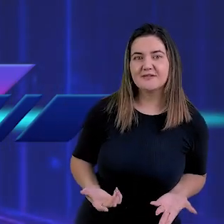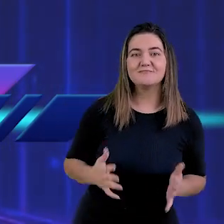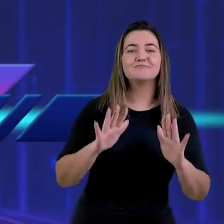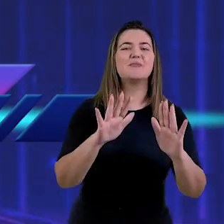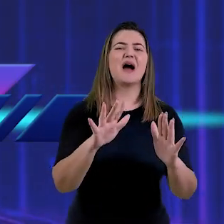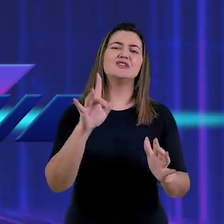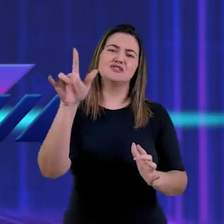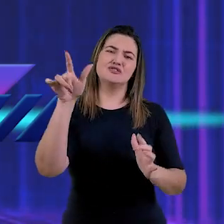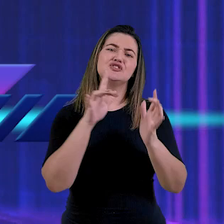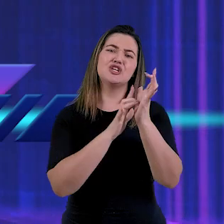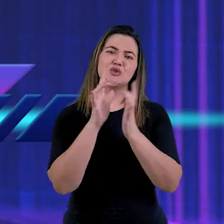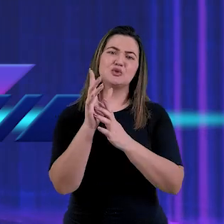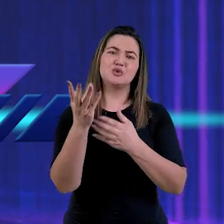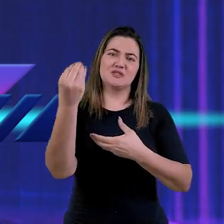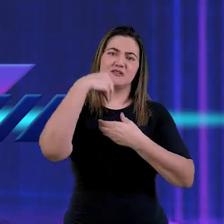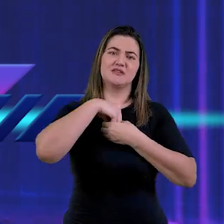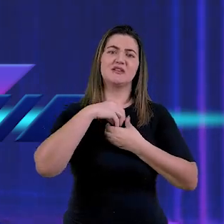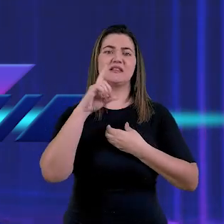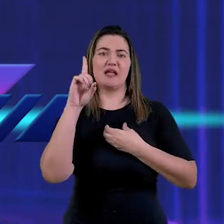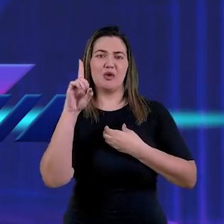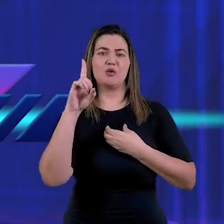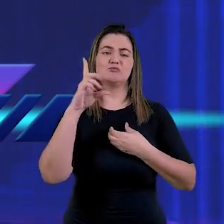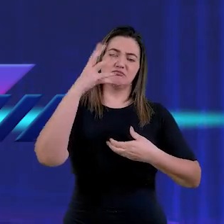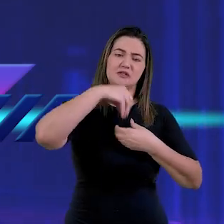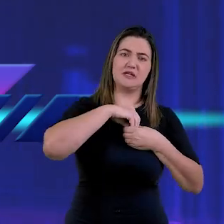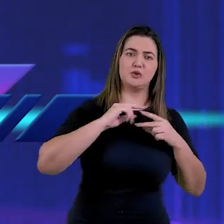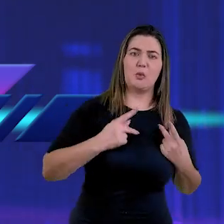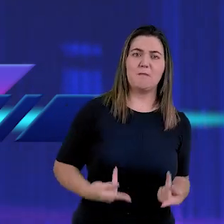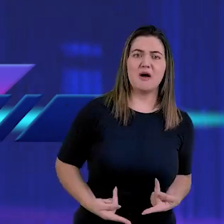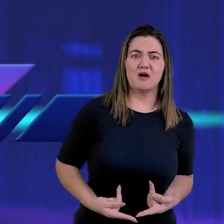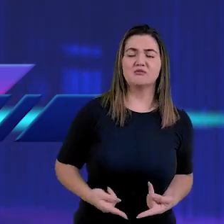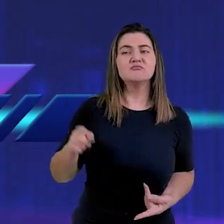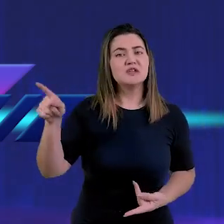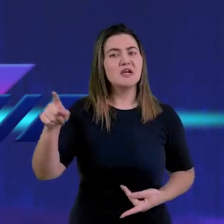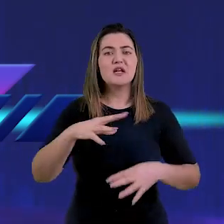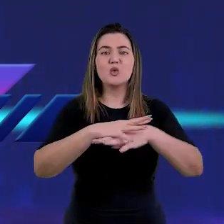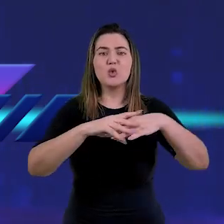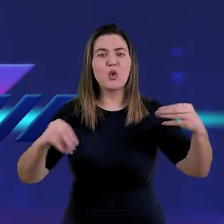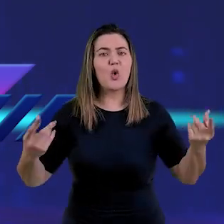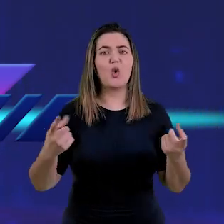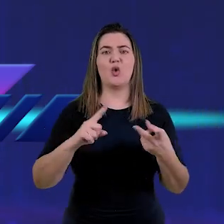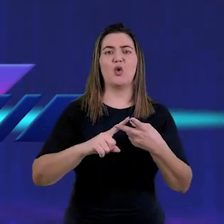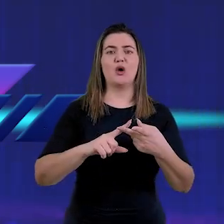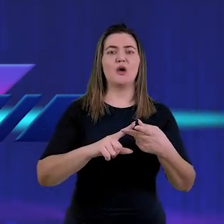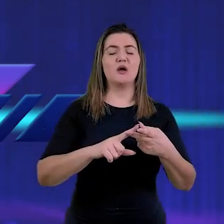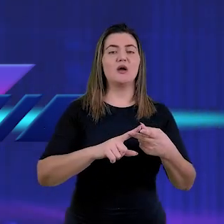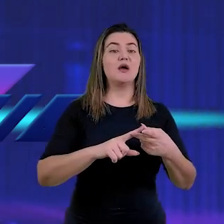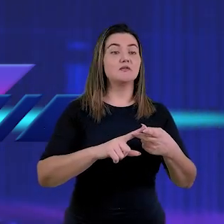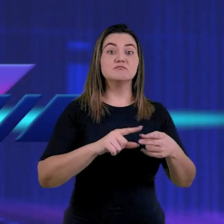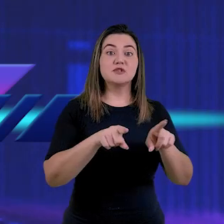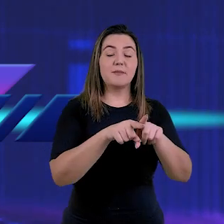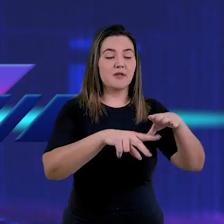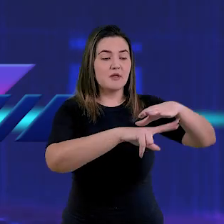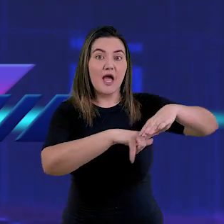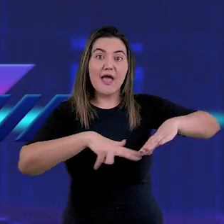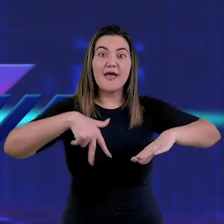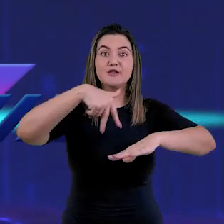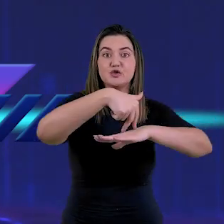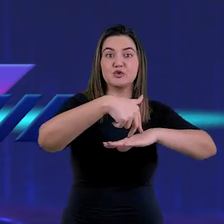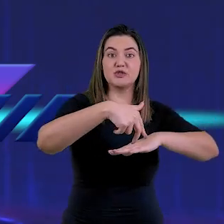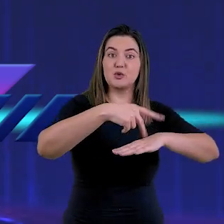Jesus é Deus, Ele é poderoso, Ele ressuscitou pessoas, Ele andou sobre as águas, Ele multiplicou pães e peixes.